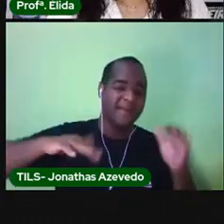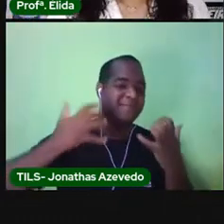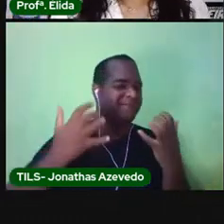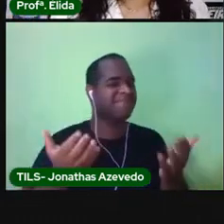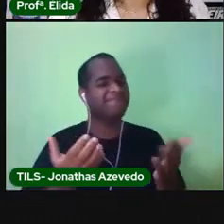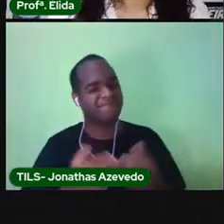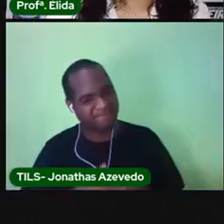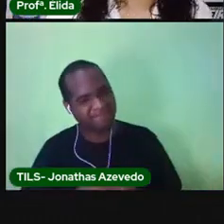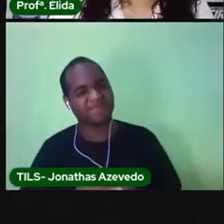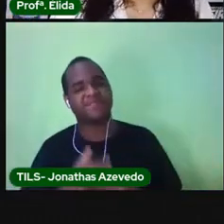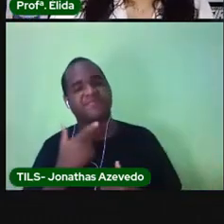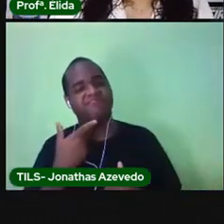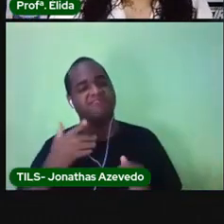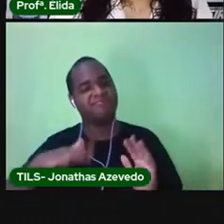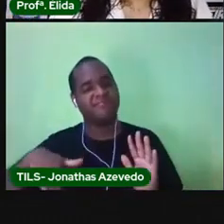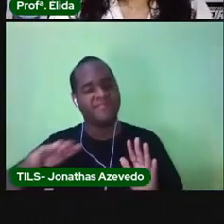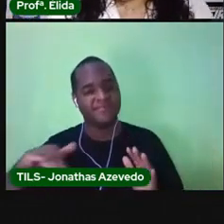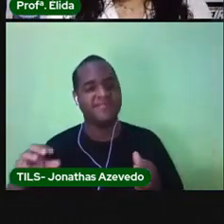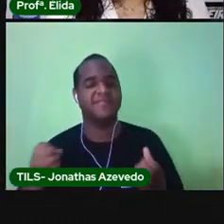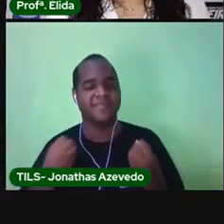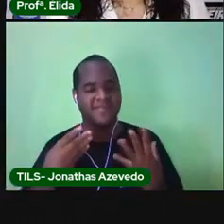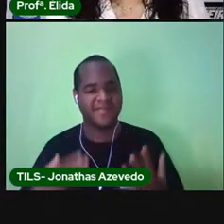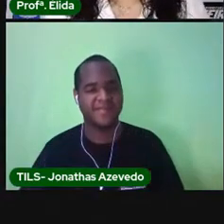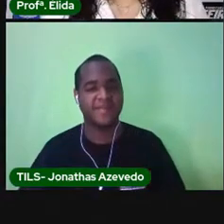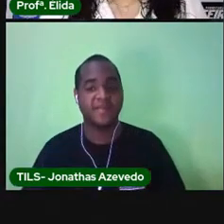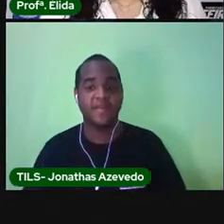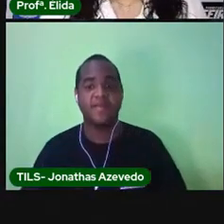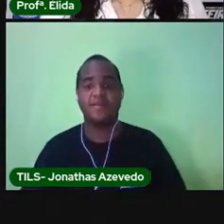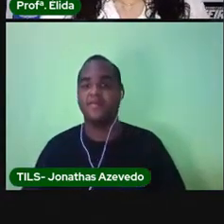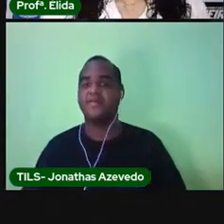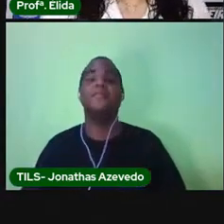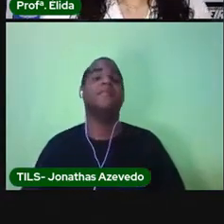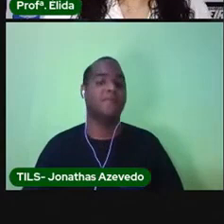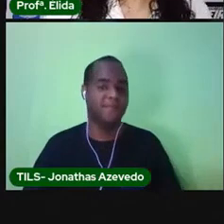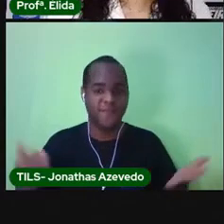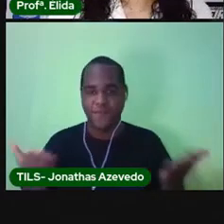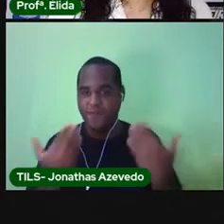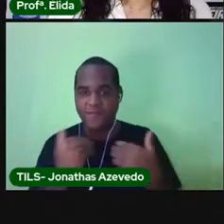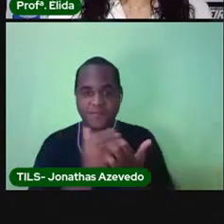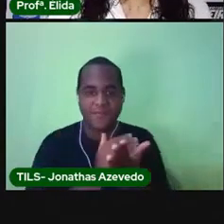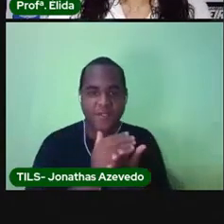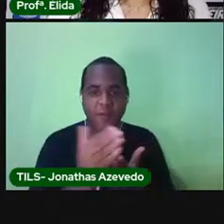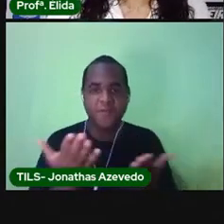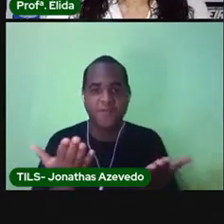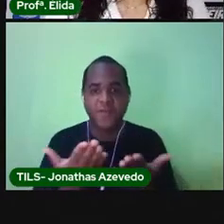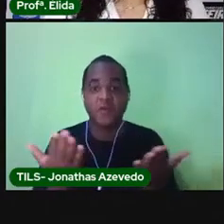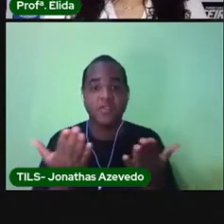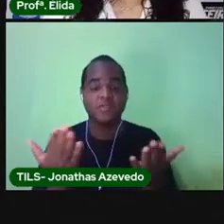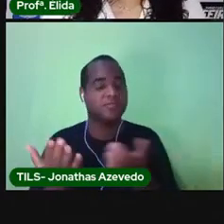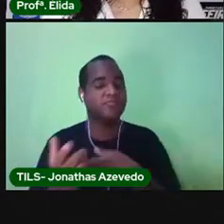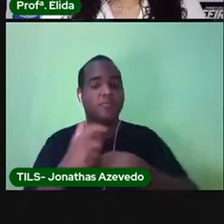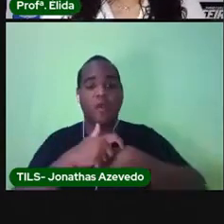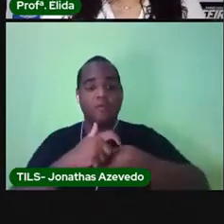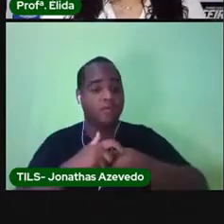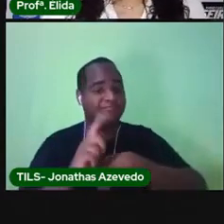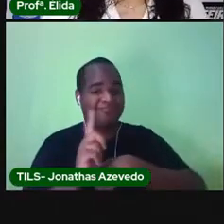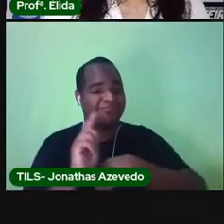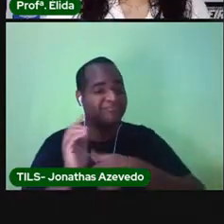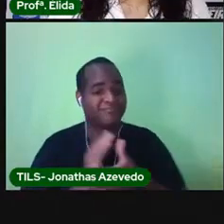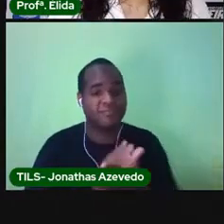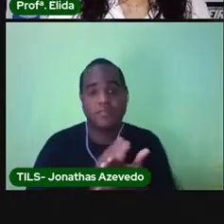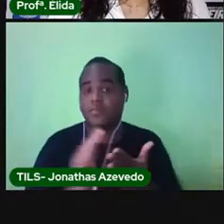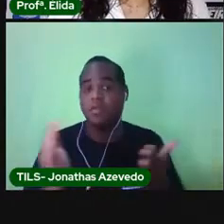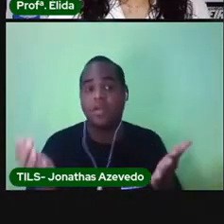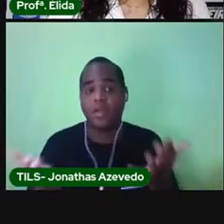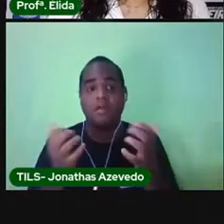desse jeito. Vamos continuar a nossa aula. O tempo não para e nós crescemos